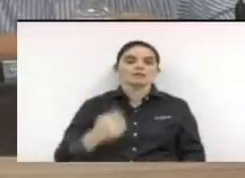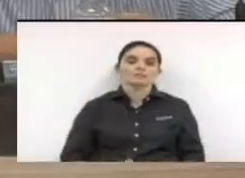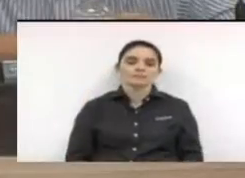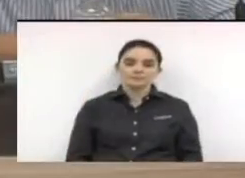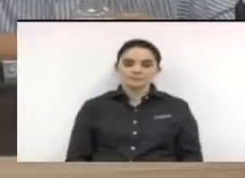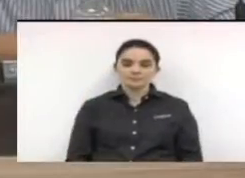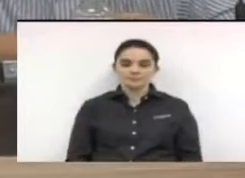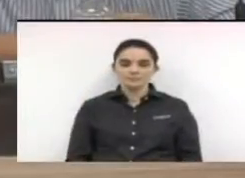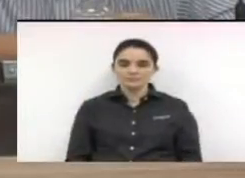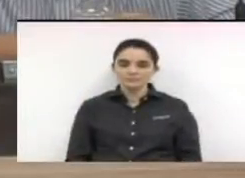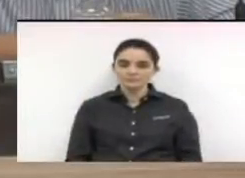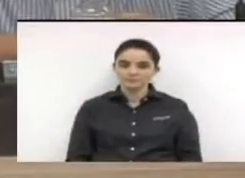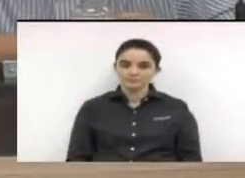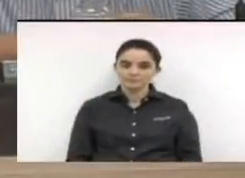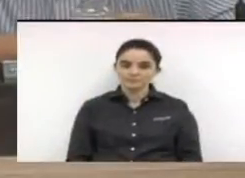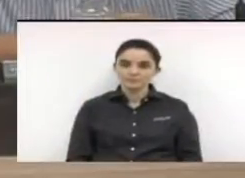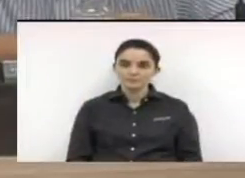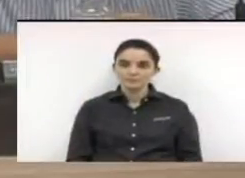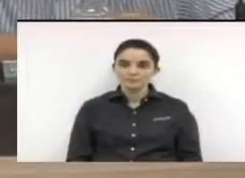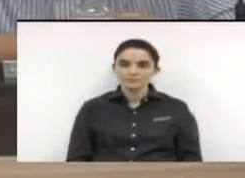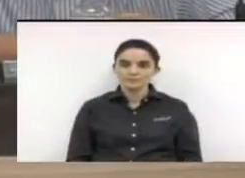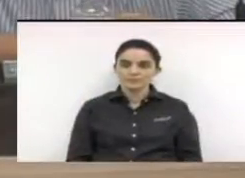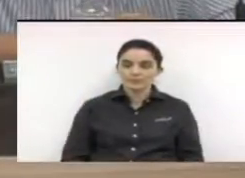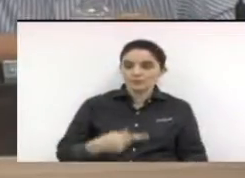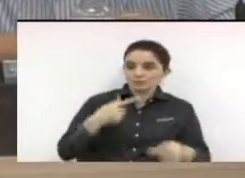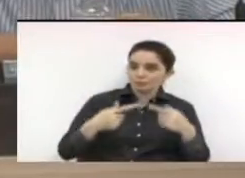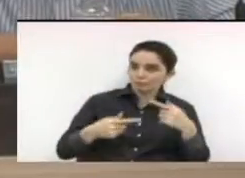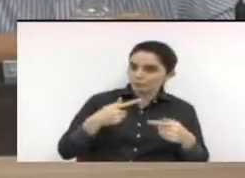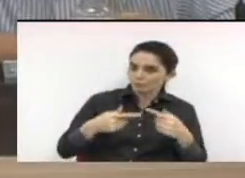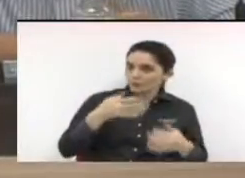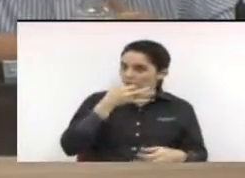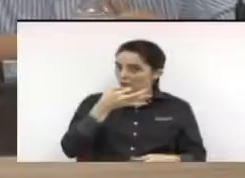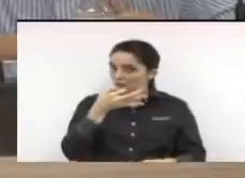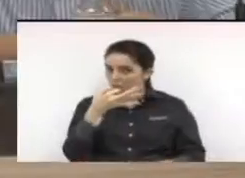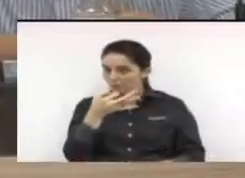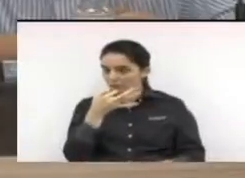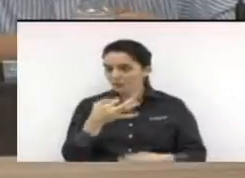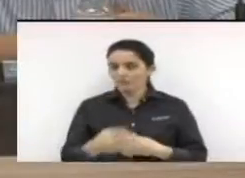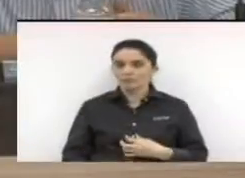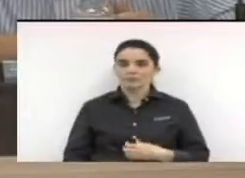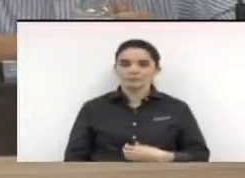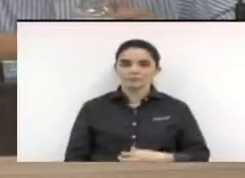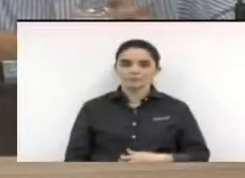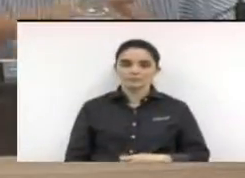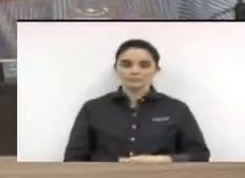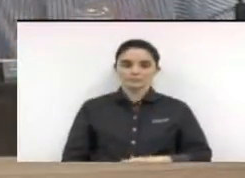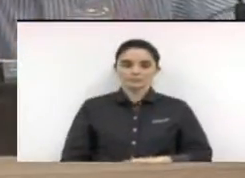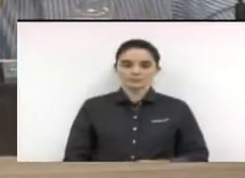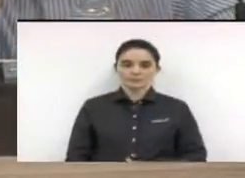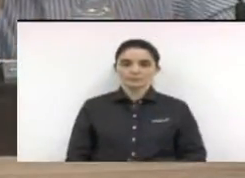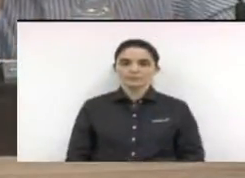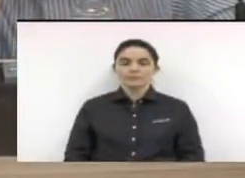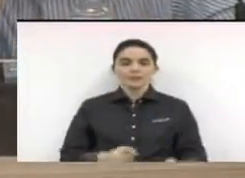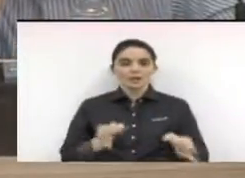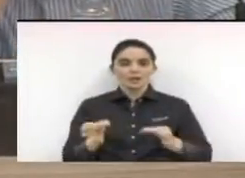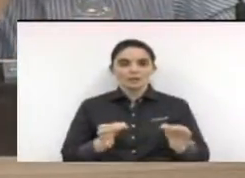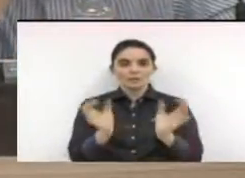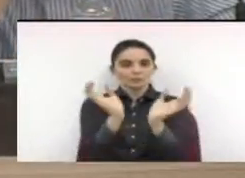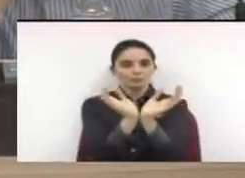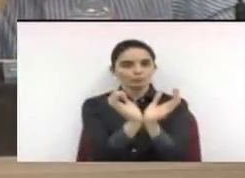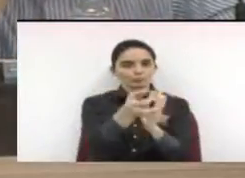da outras providências. Está em discussão a redação final elaborada pela Comissão Permanente